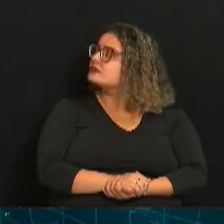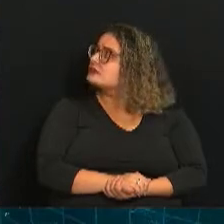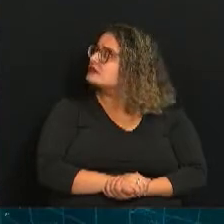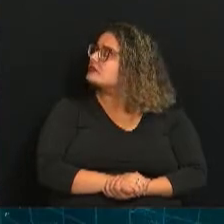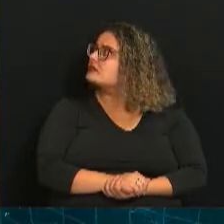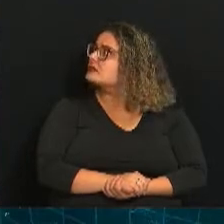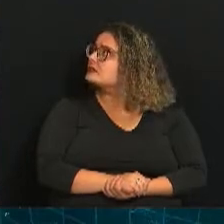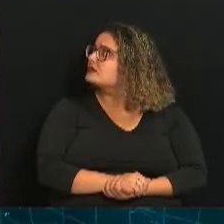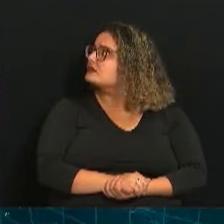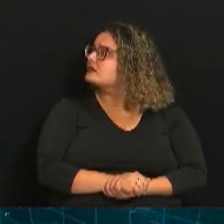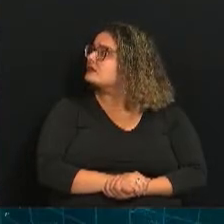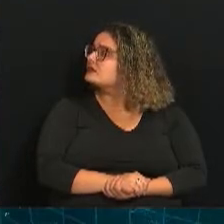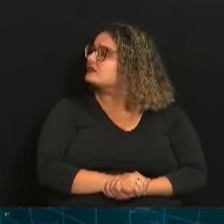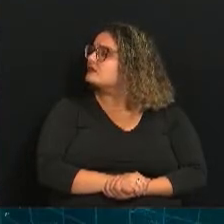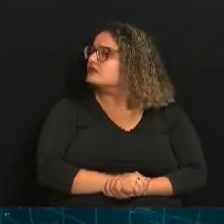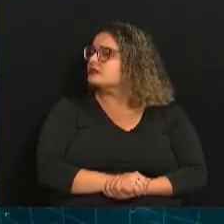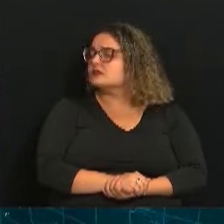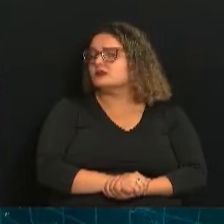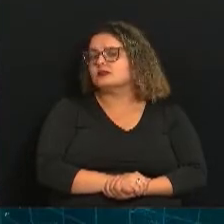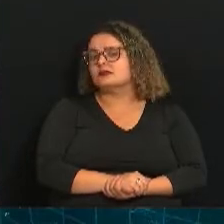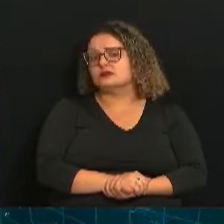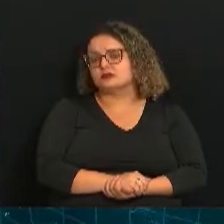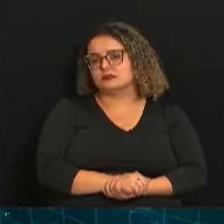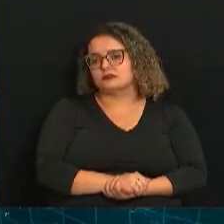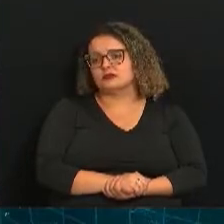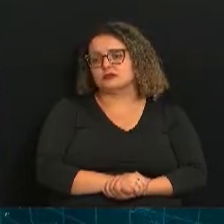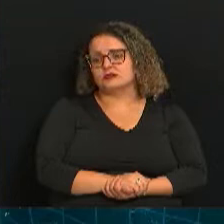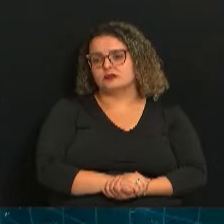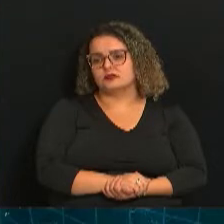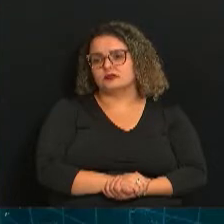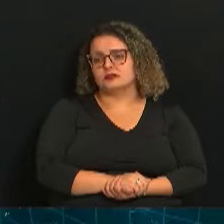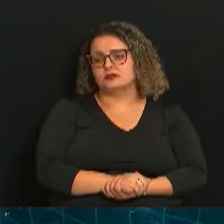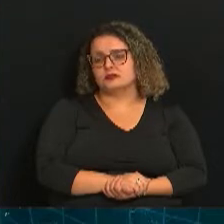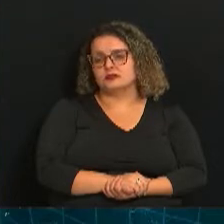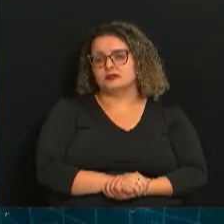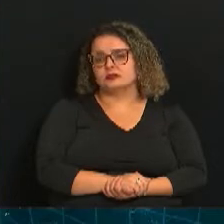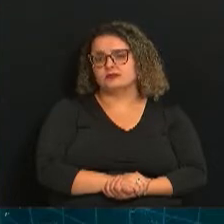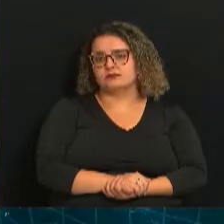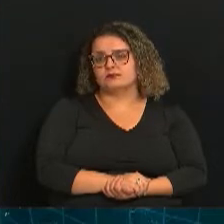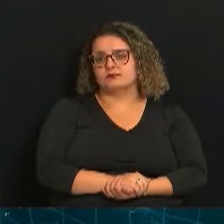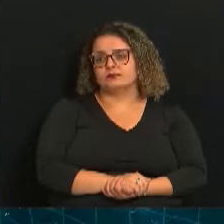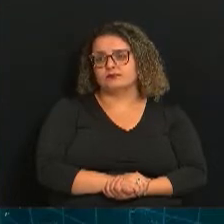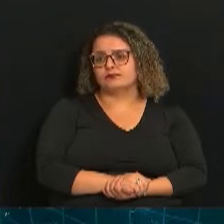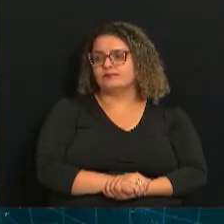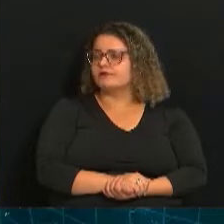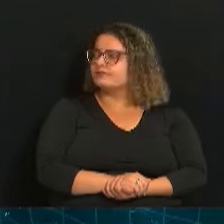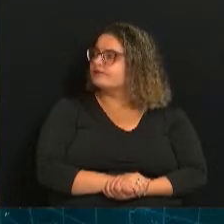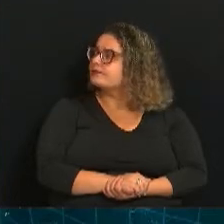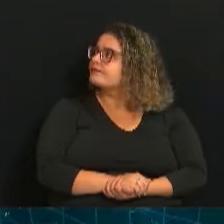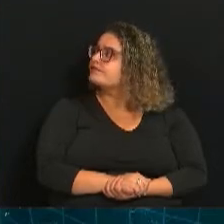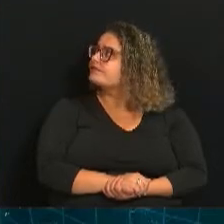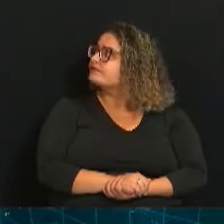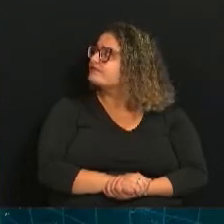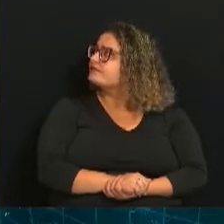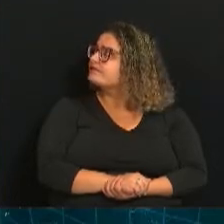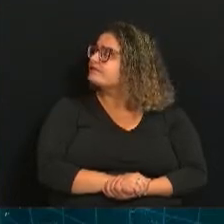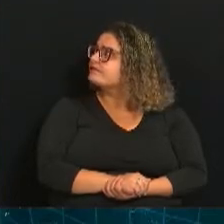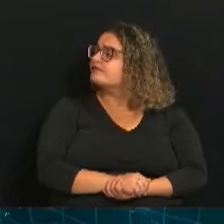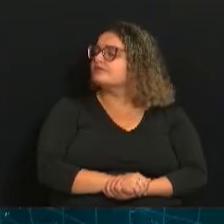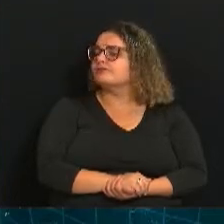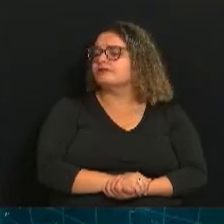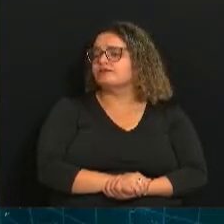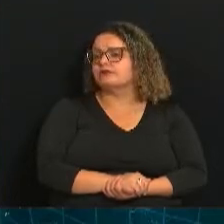843. Hortolândia, 796. Valinhos, 452. Itatiba, 350